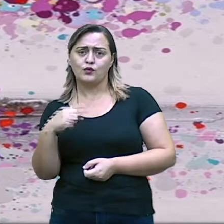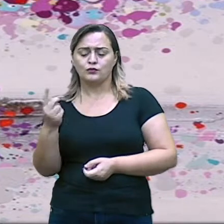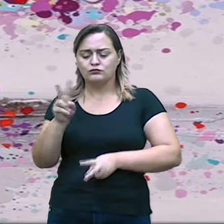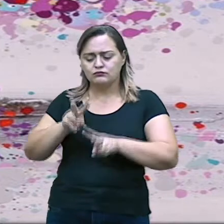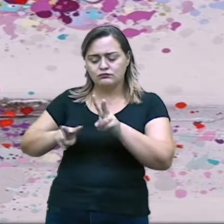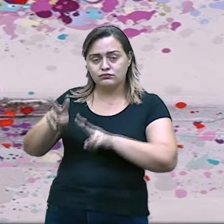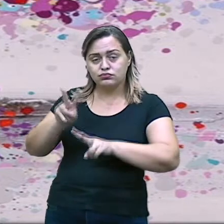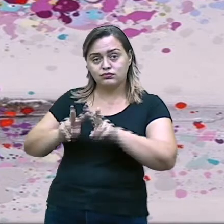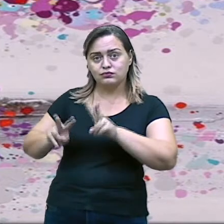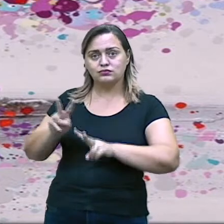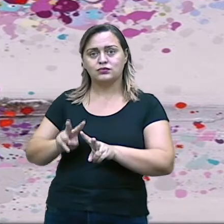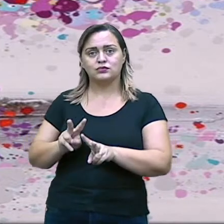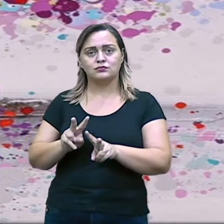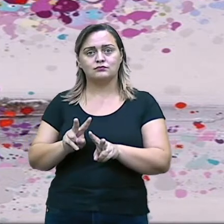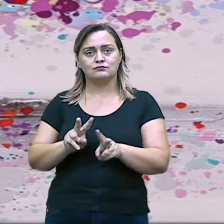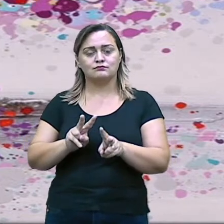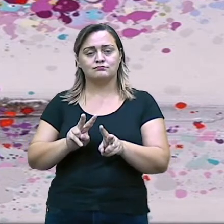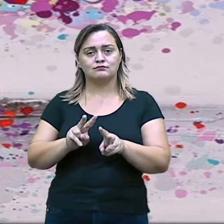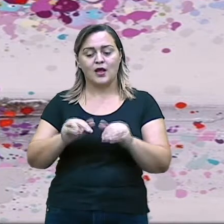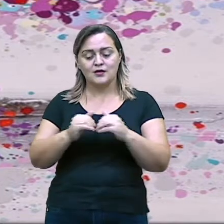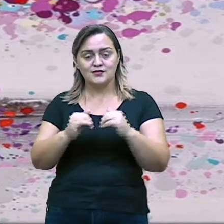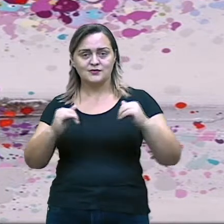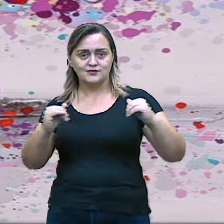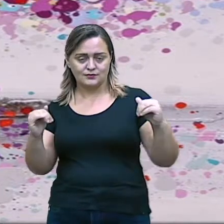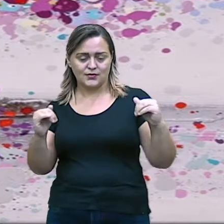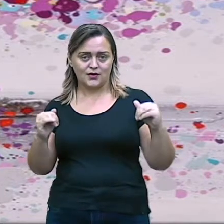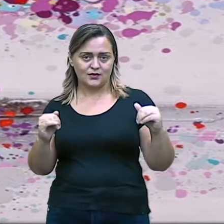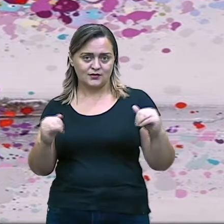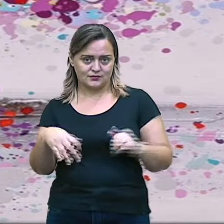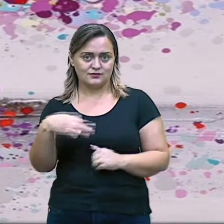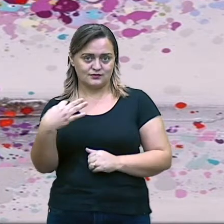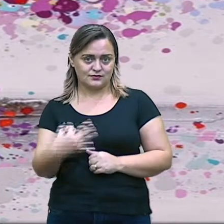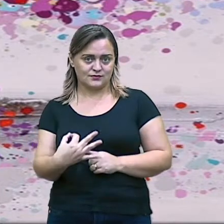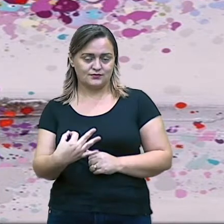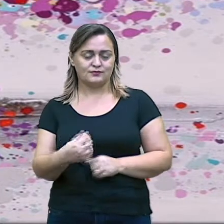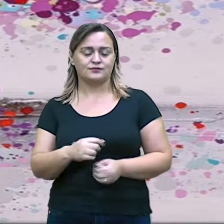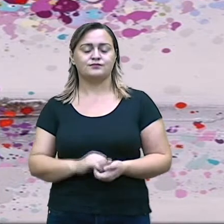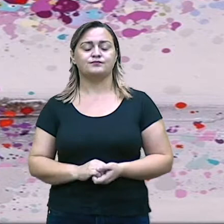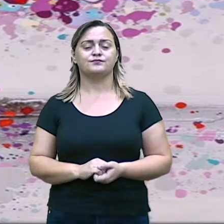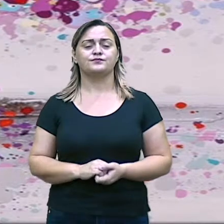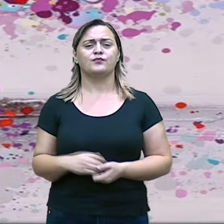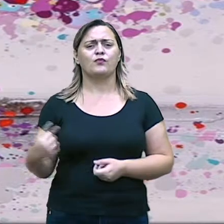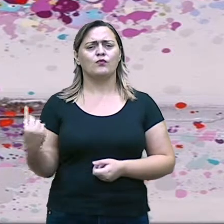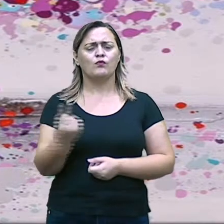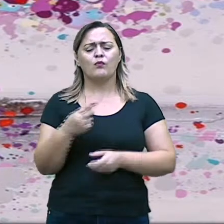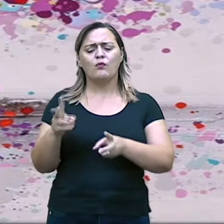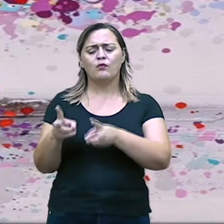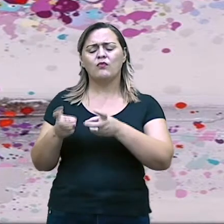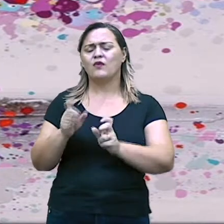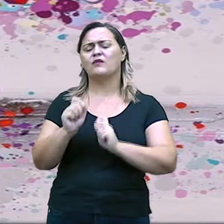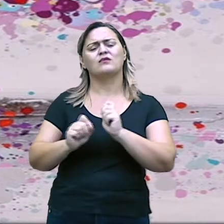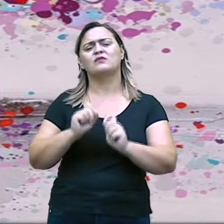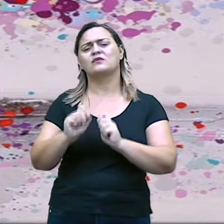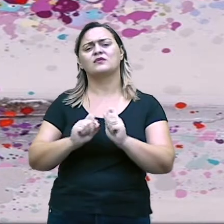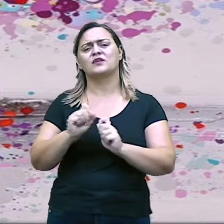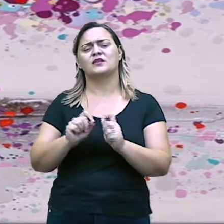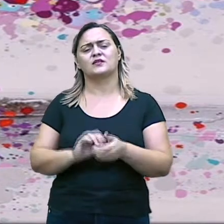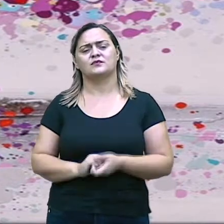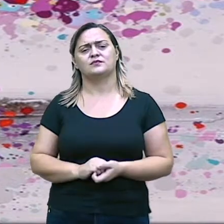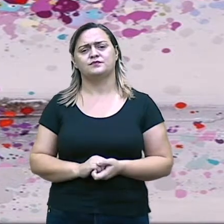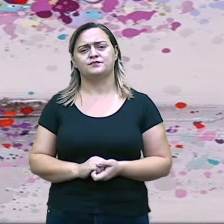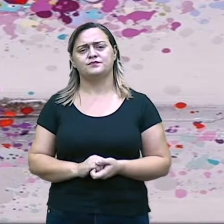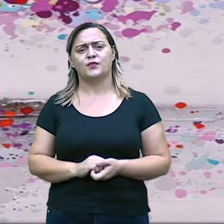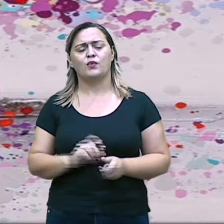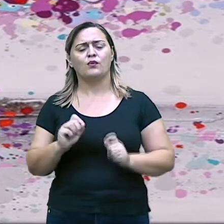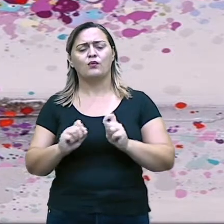função. O que está desempenhando a palavra não, tá? Aqui nós vamos observar mesmo o que exerce